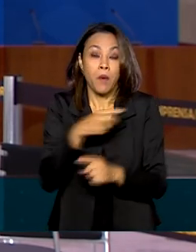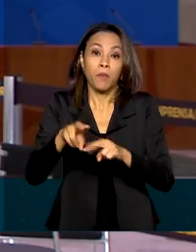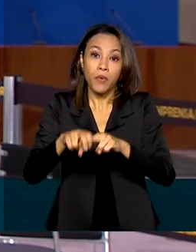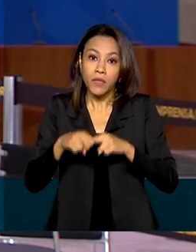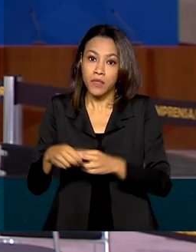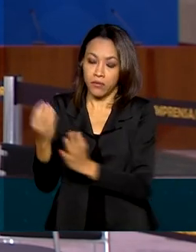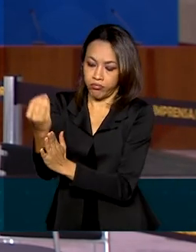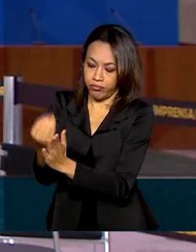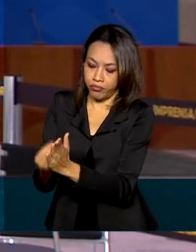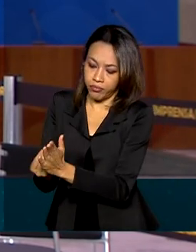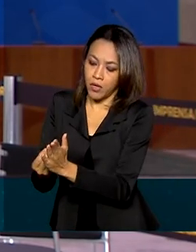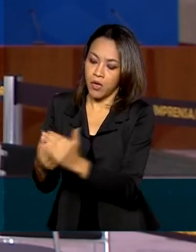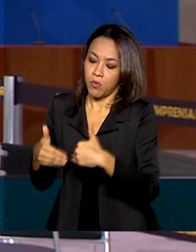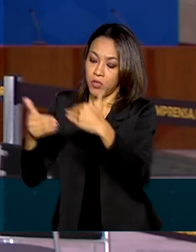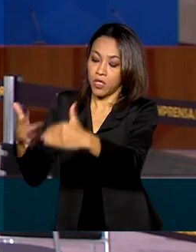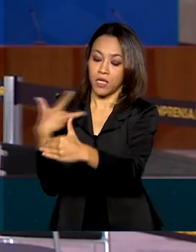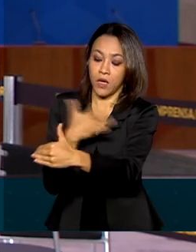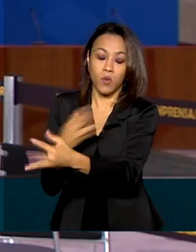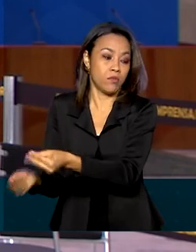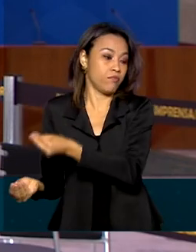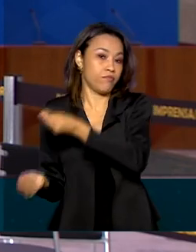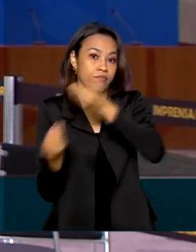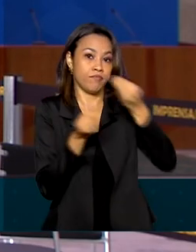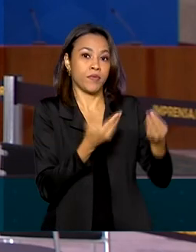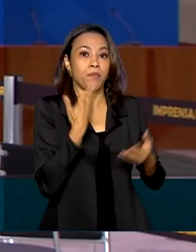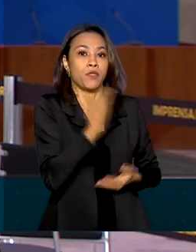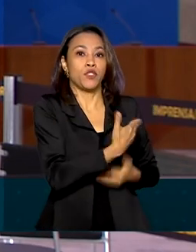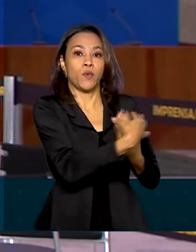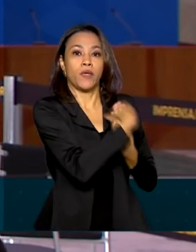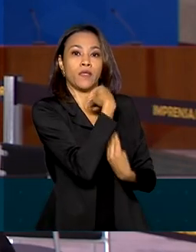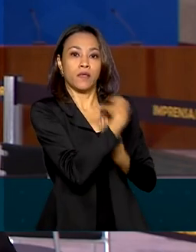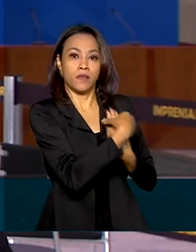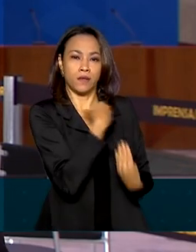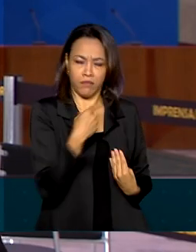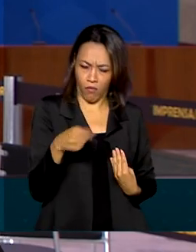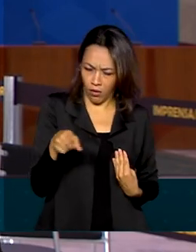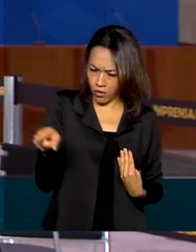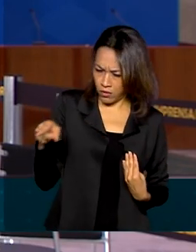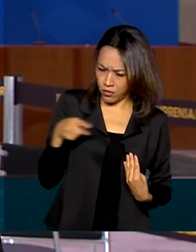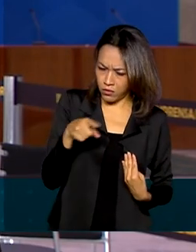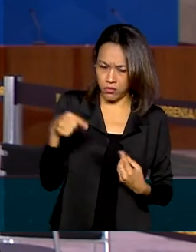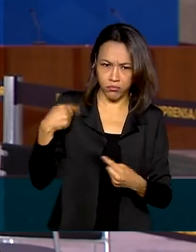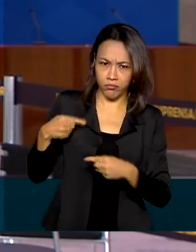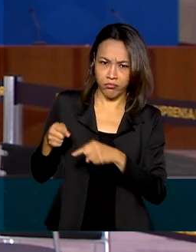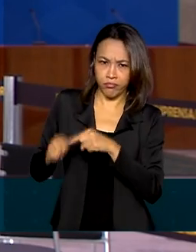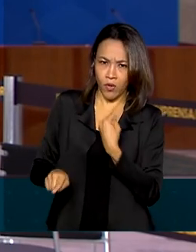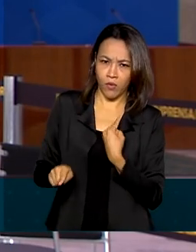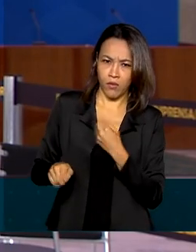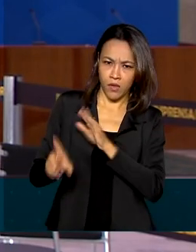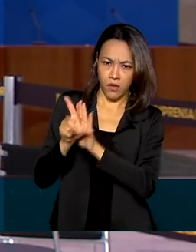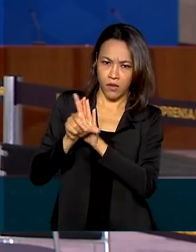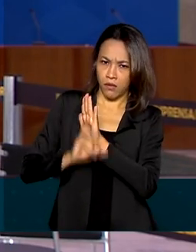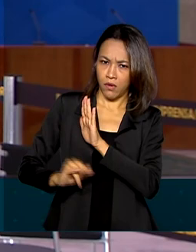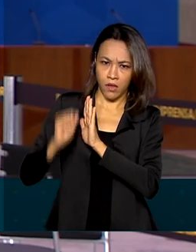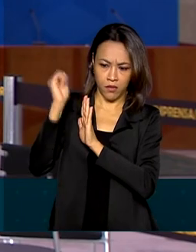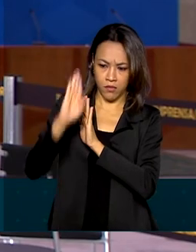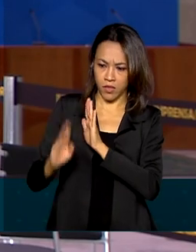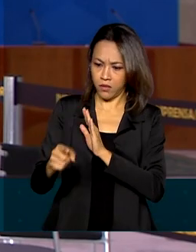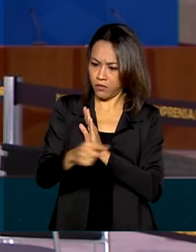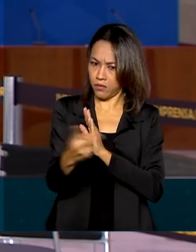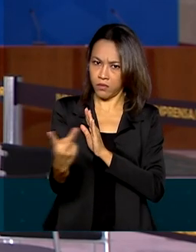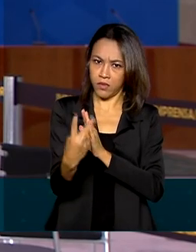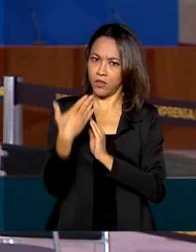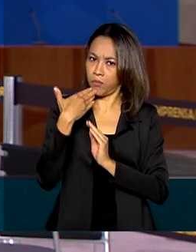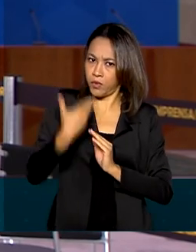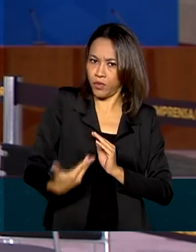um ofício pedindo orientação, já que essas condições não estão em conformidade com a legislação brasileira. E